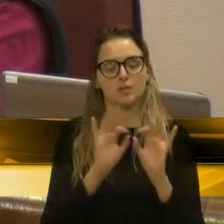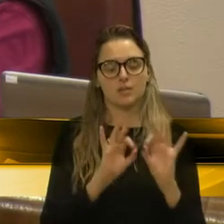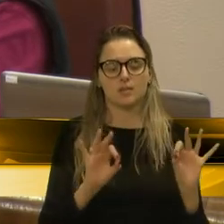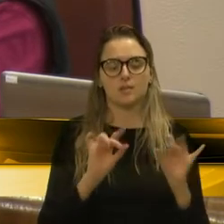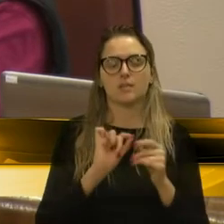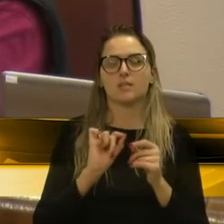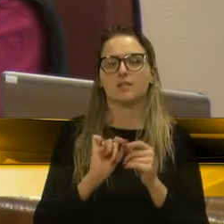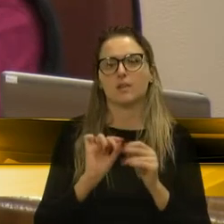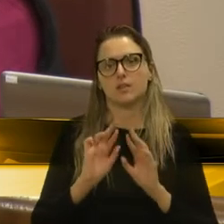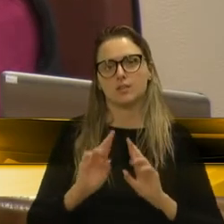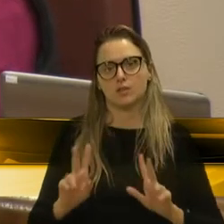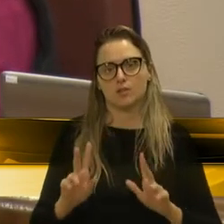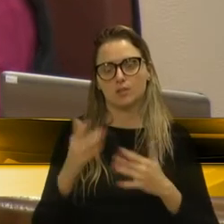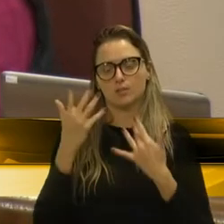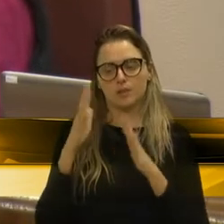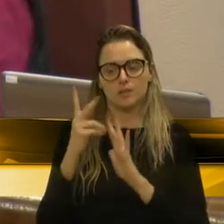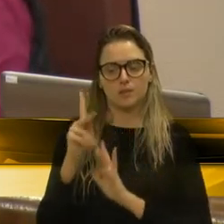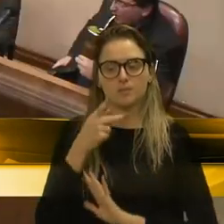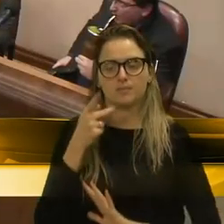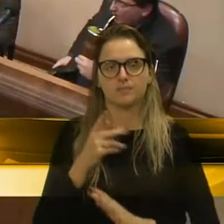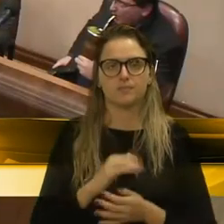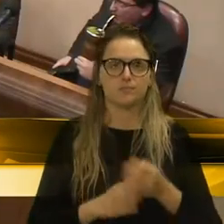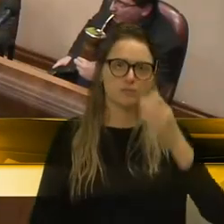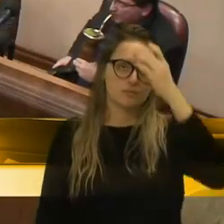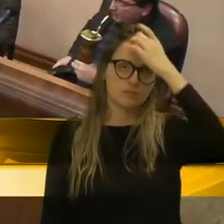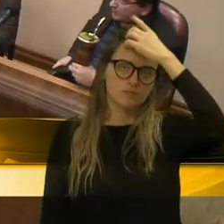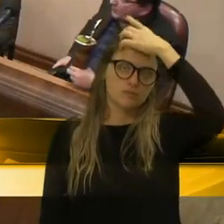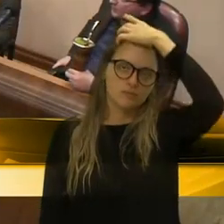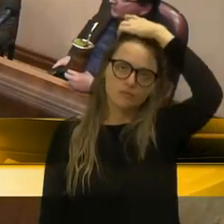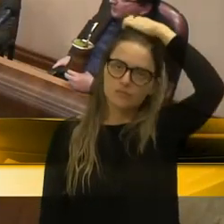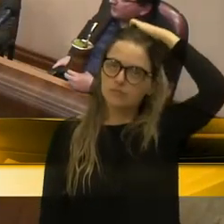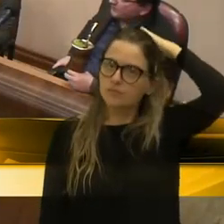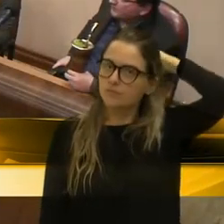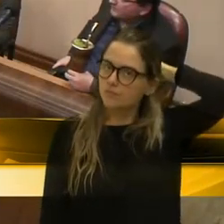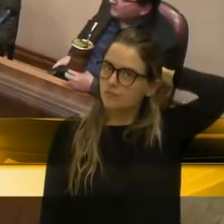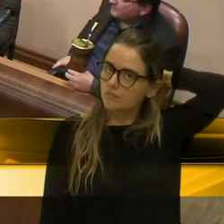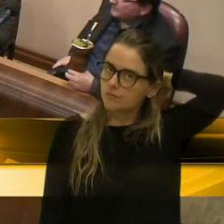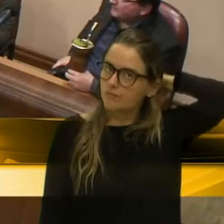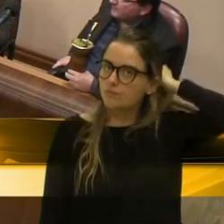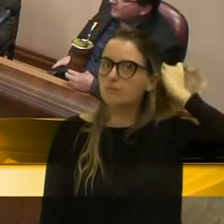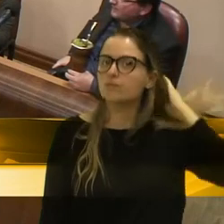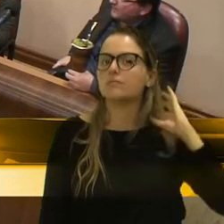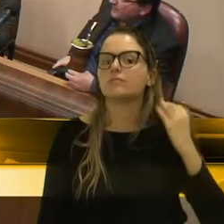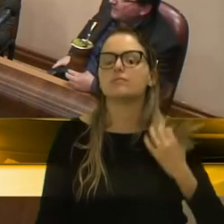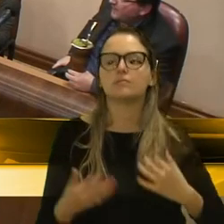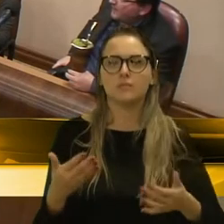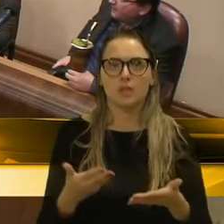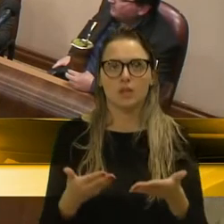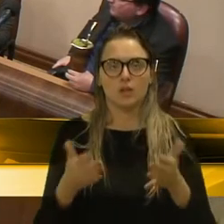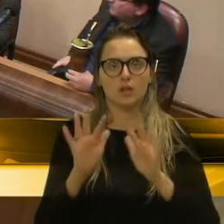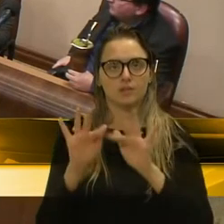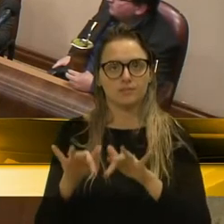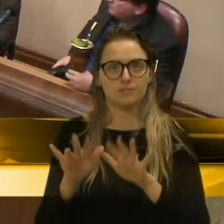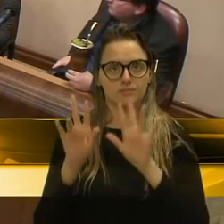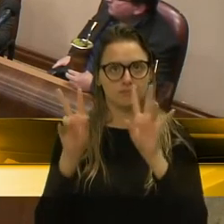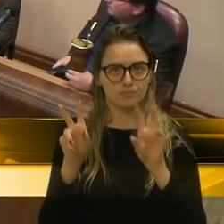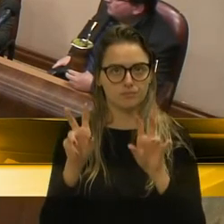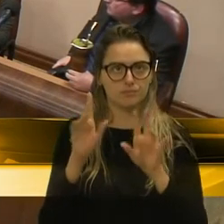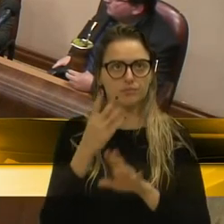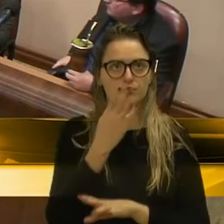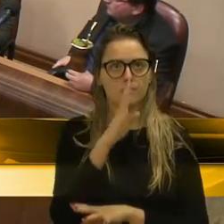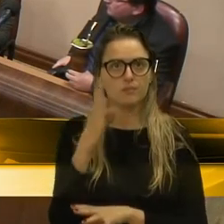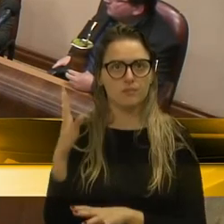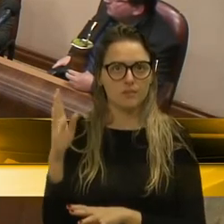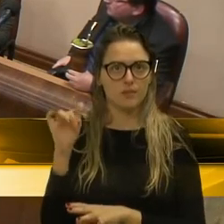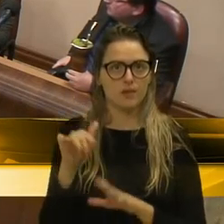diferenças. Parabéns pelo seu pronunciamento, vereador. Então, só para encerrar esse assunto, nós pegamos aqui na biblioteca da